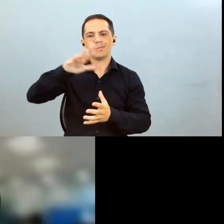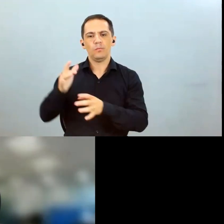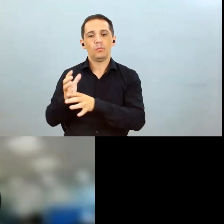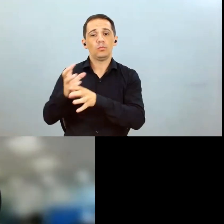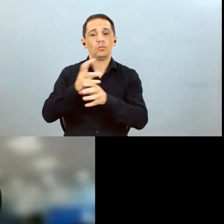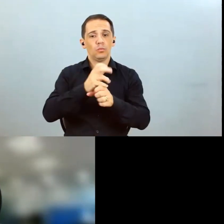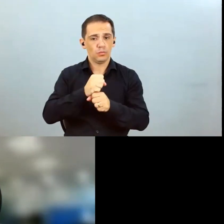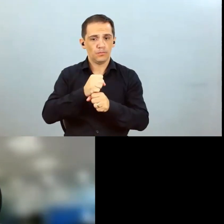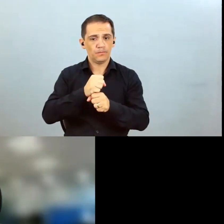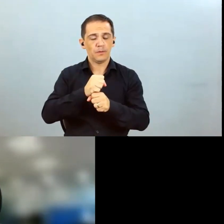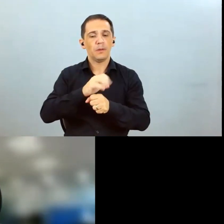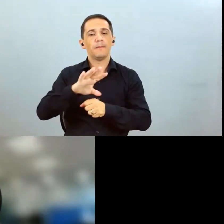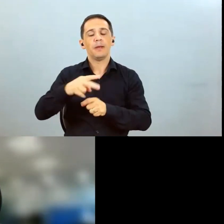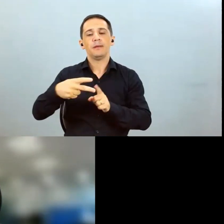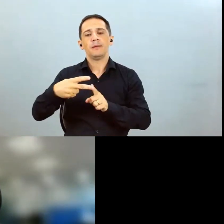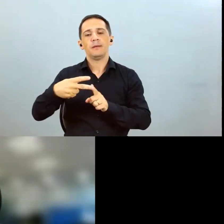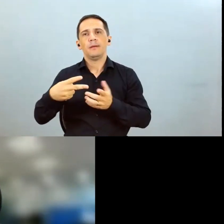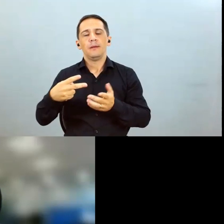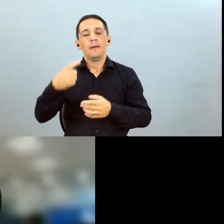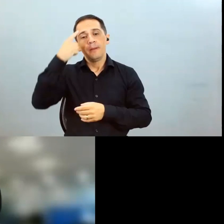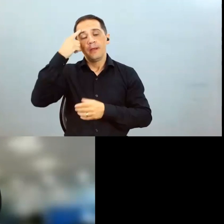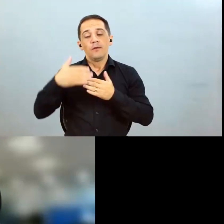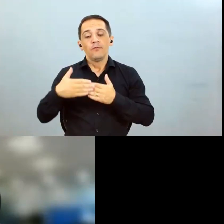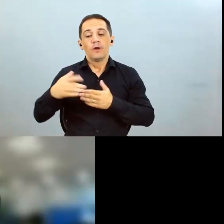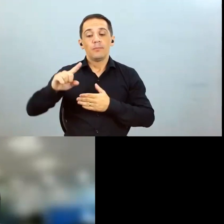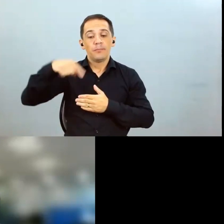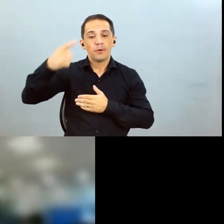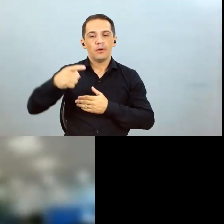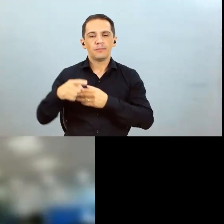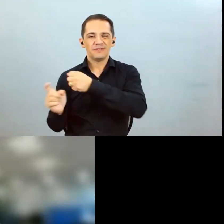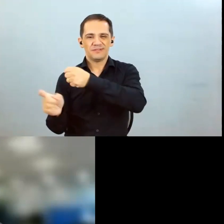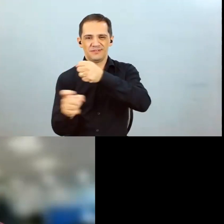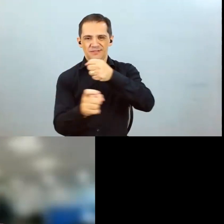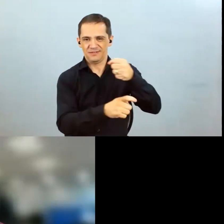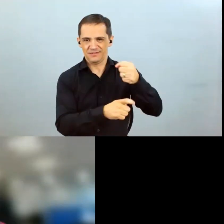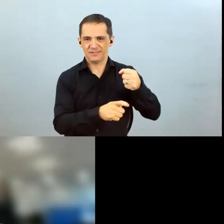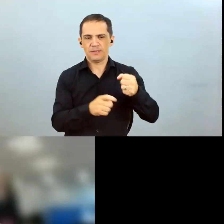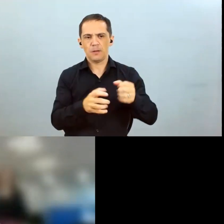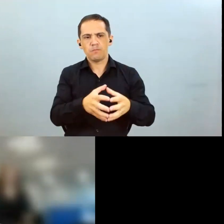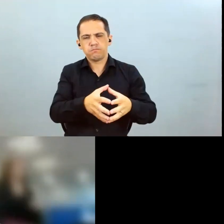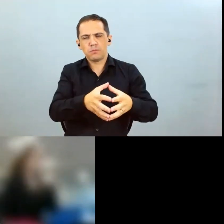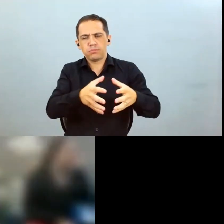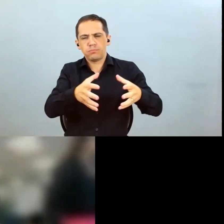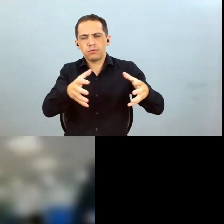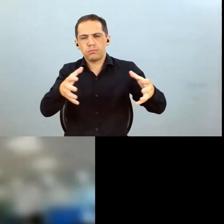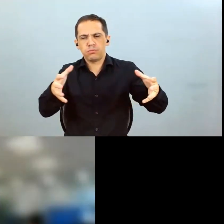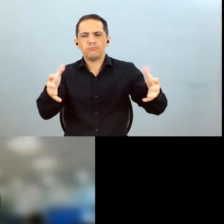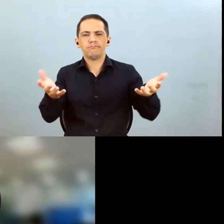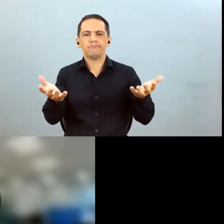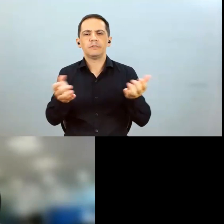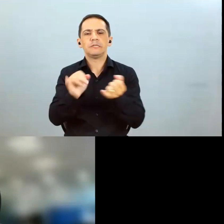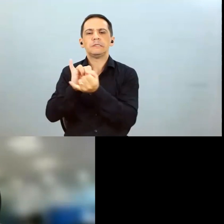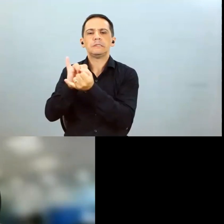gente pode pensar para a próxima safra em termos de crescimento de volume e de insumo fazendo o breakdown